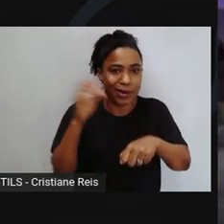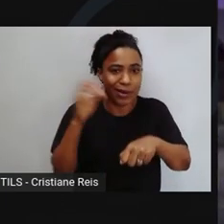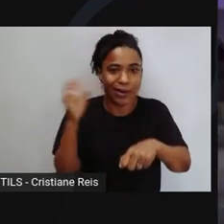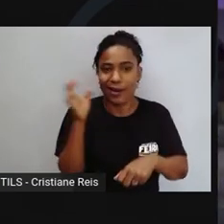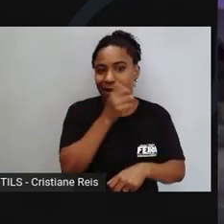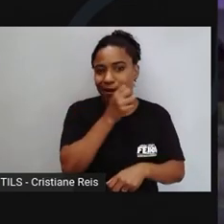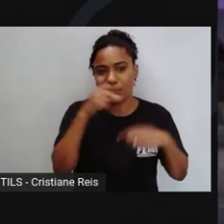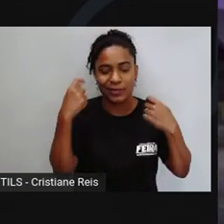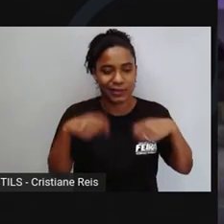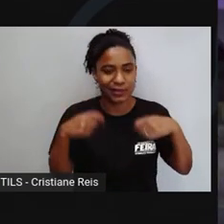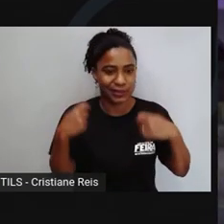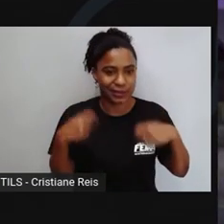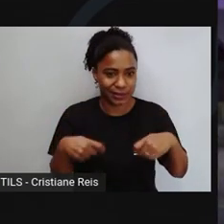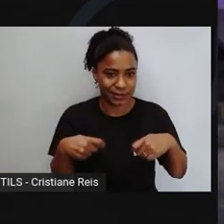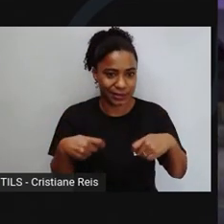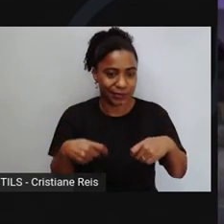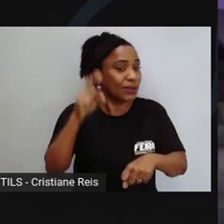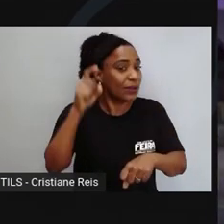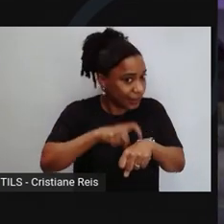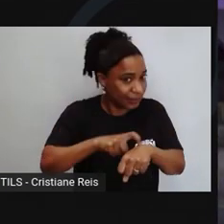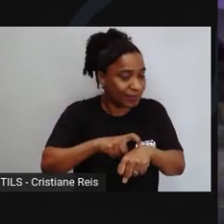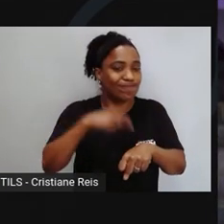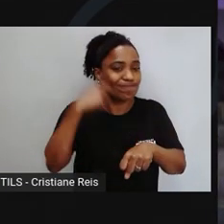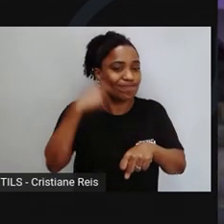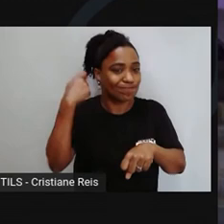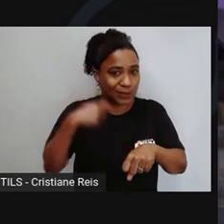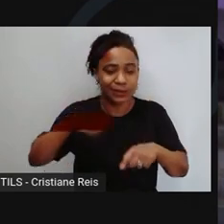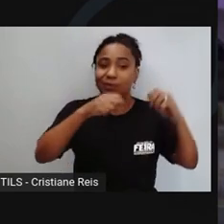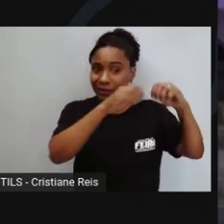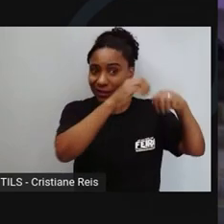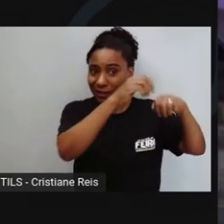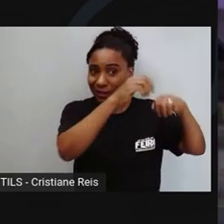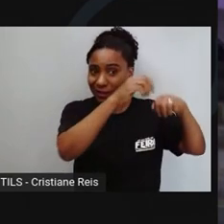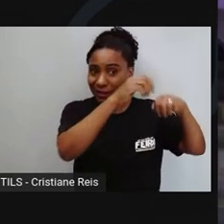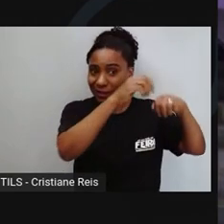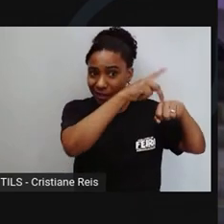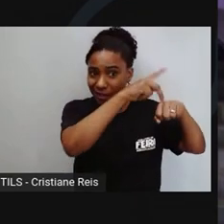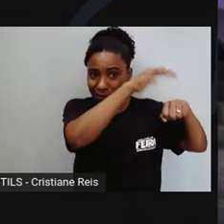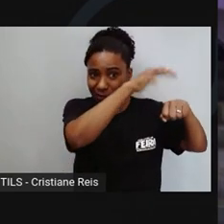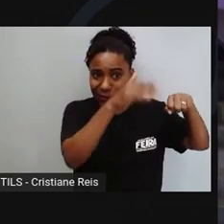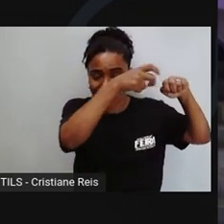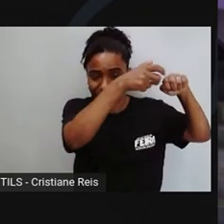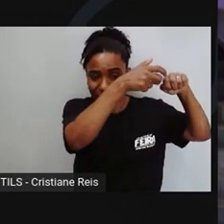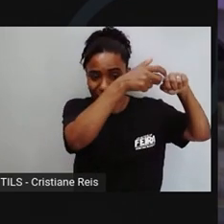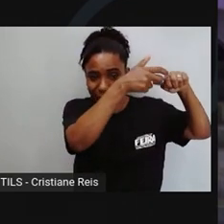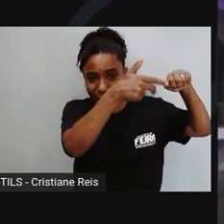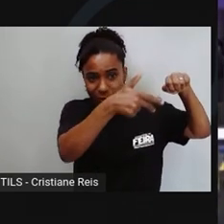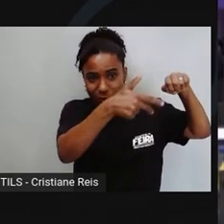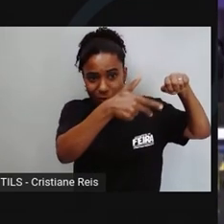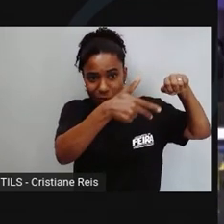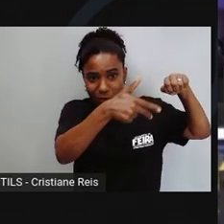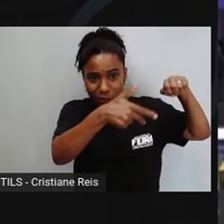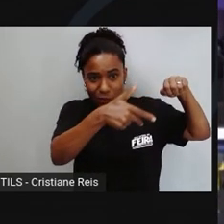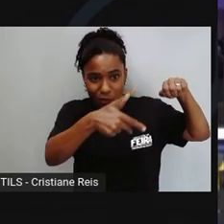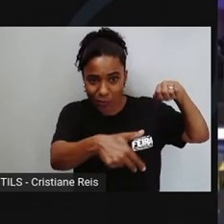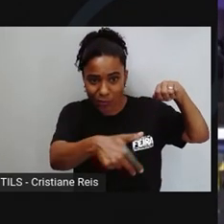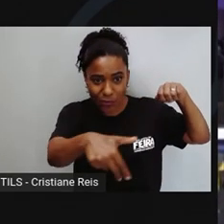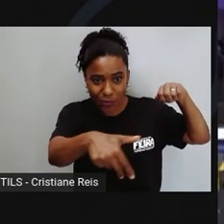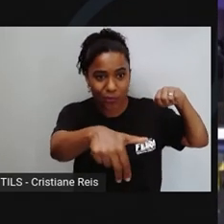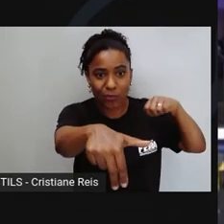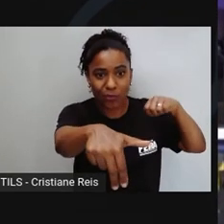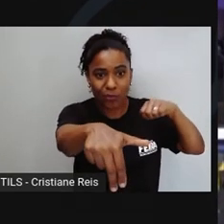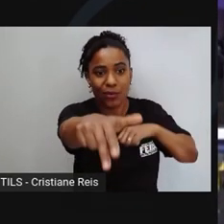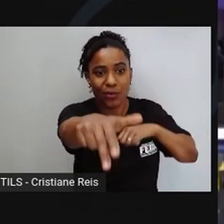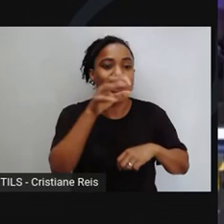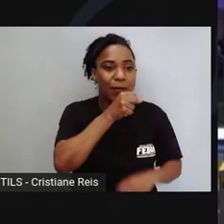você reduzir o teu tempo, desça a montanha da forma mais segura que você puder, o mais rápido que você puder. Enquanto você ainda consegue